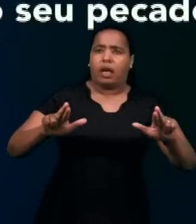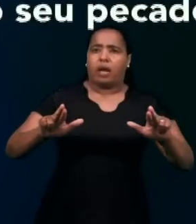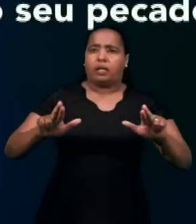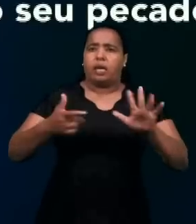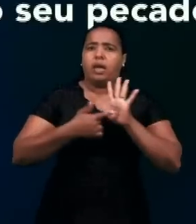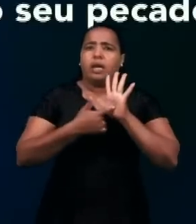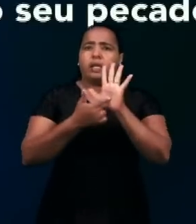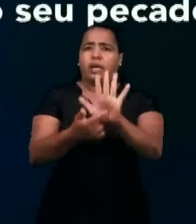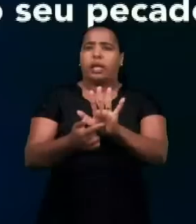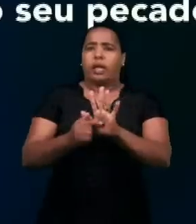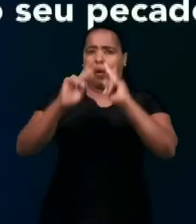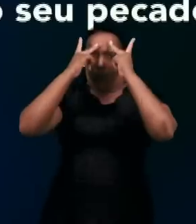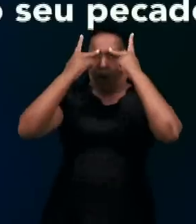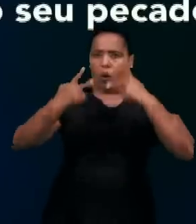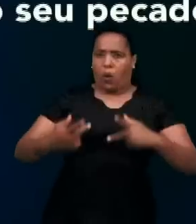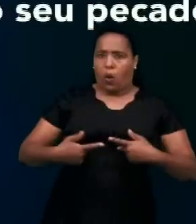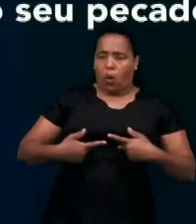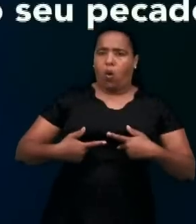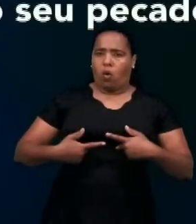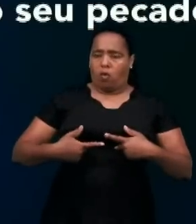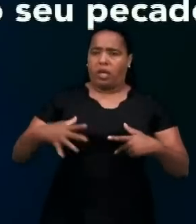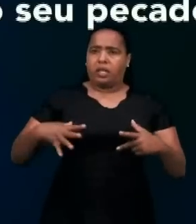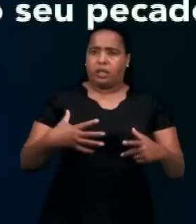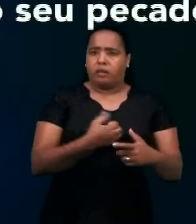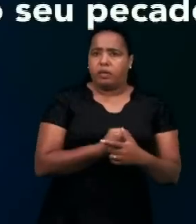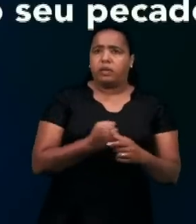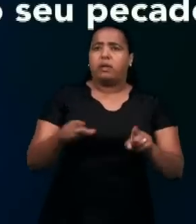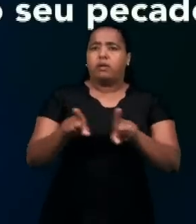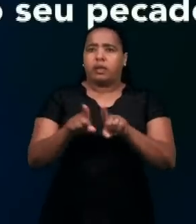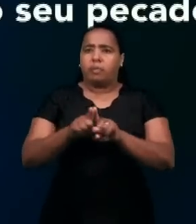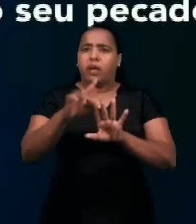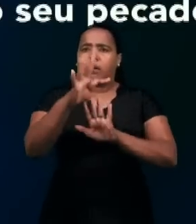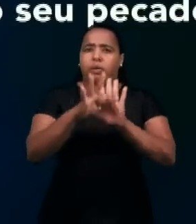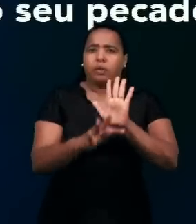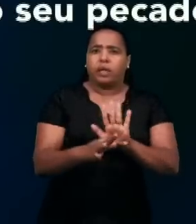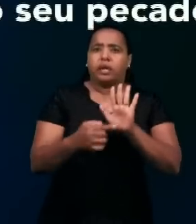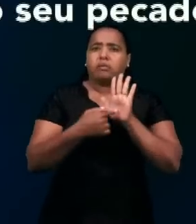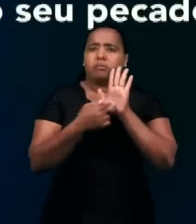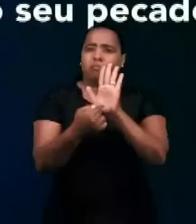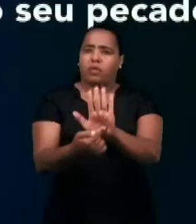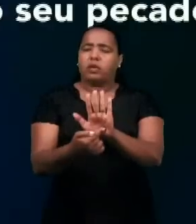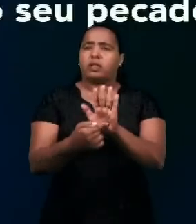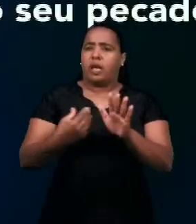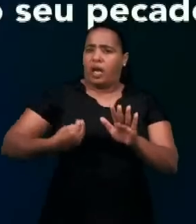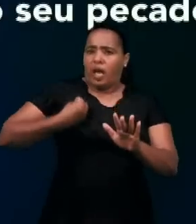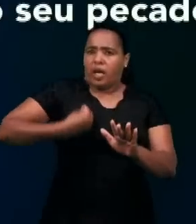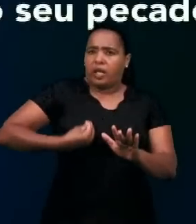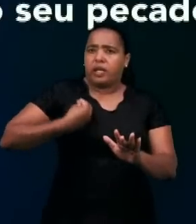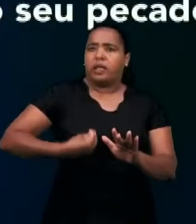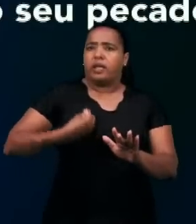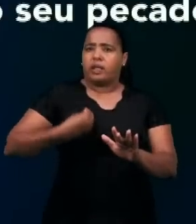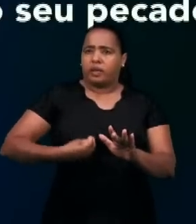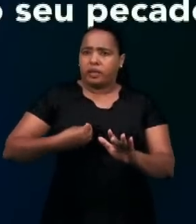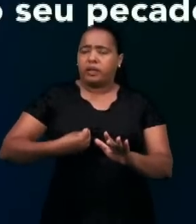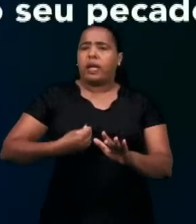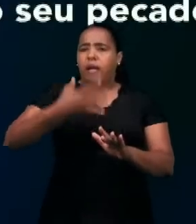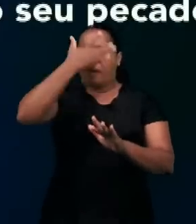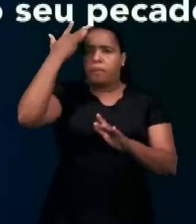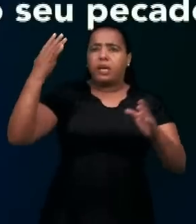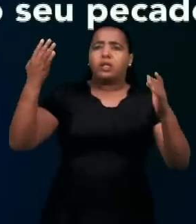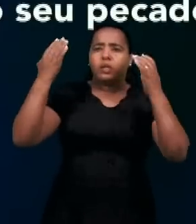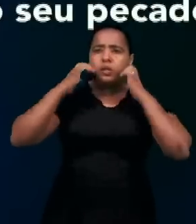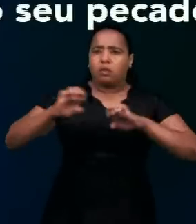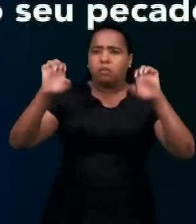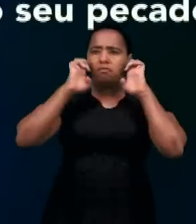Este texto retrata bem que só existe um mensageiro capaz de interpretar a vontade de Deus para o homem e